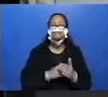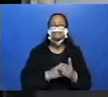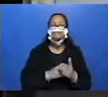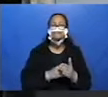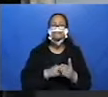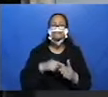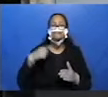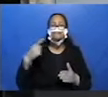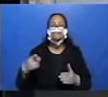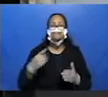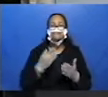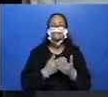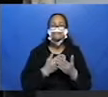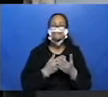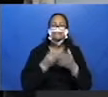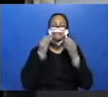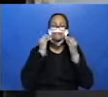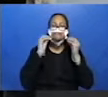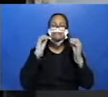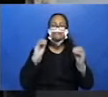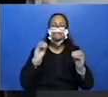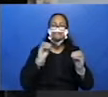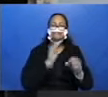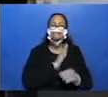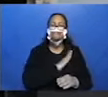Até a nossa próxima aula. grande beijo no coração de vocês.